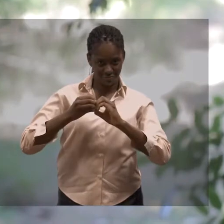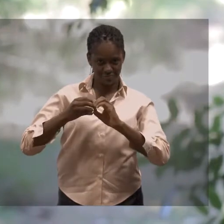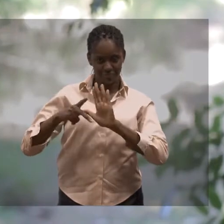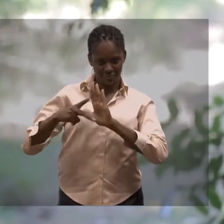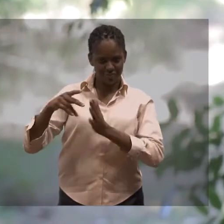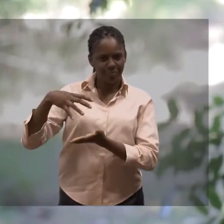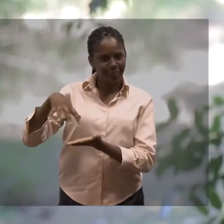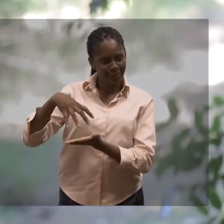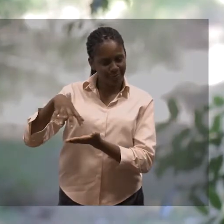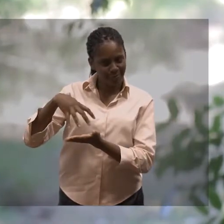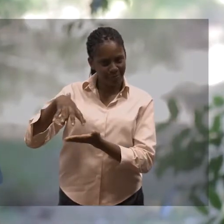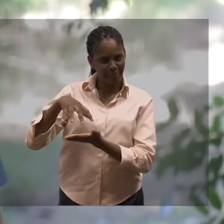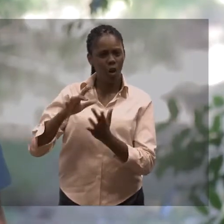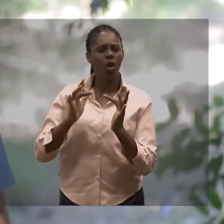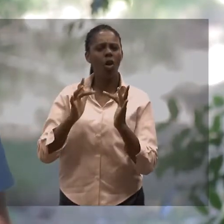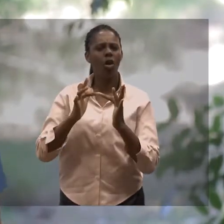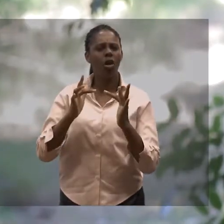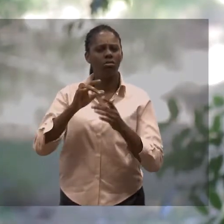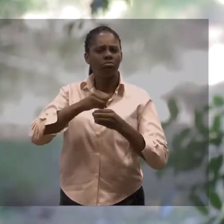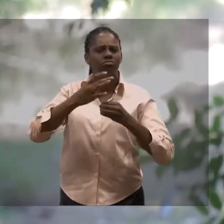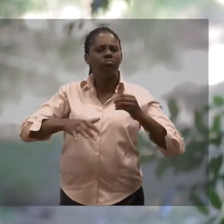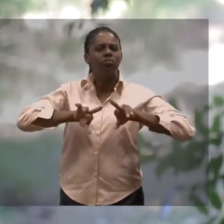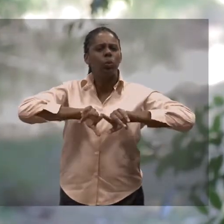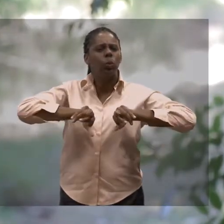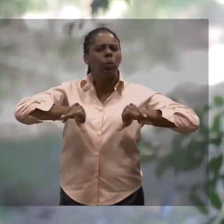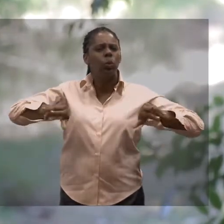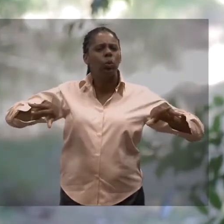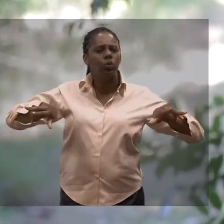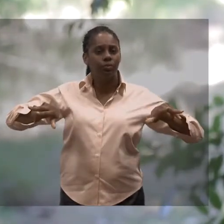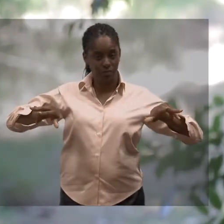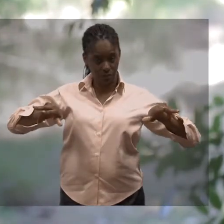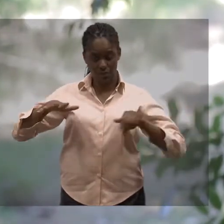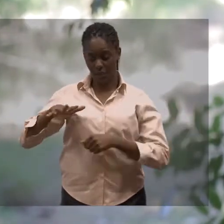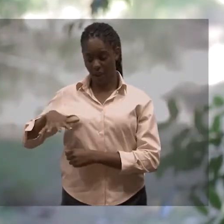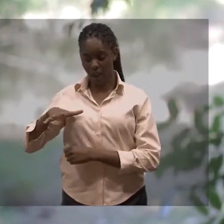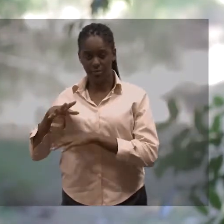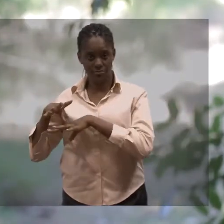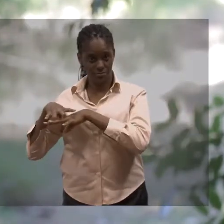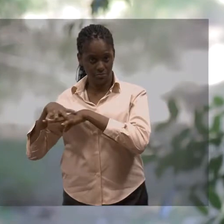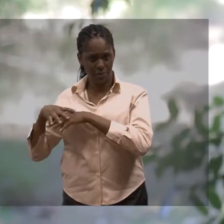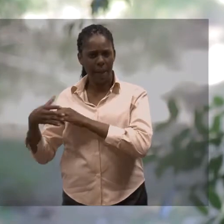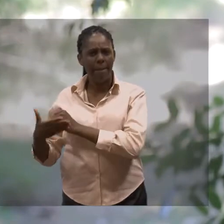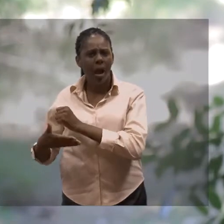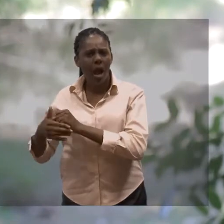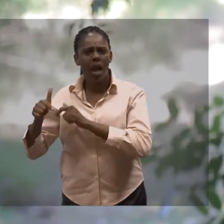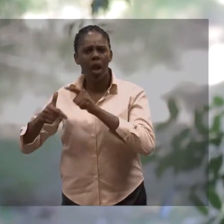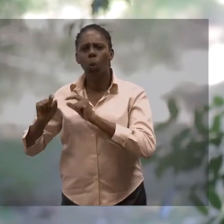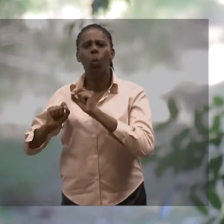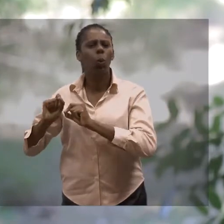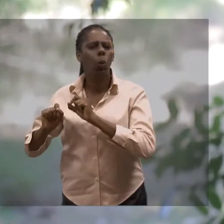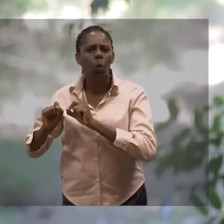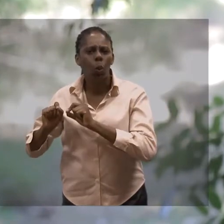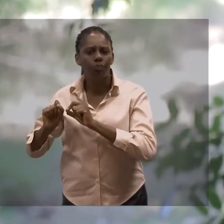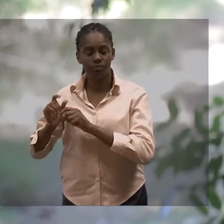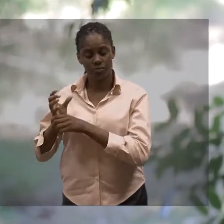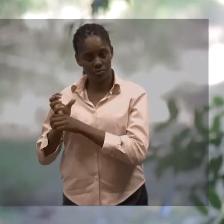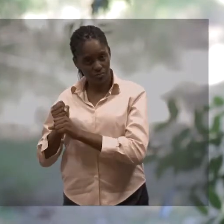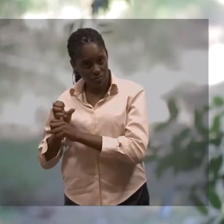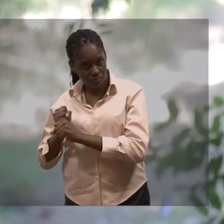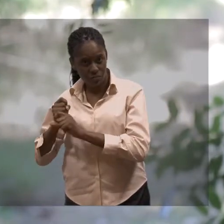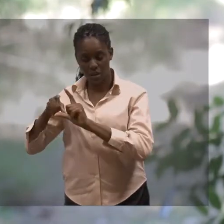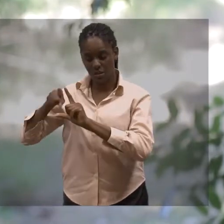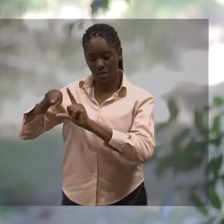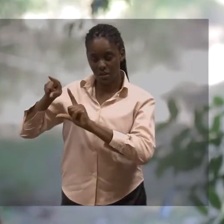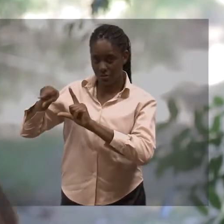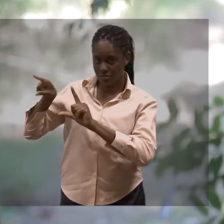Lagoa do Sino, ele tem contato com diversos conteúdos, que vão desde a área de exatas, onde ele vai ter um preparo básico para